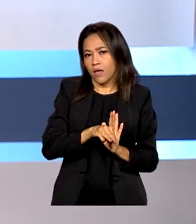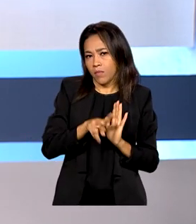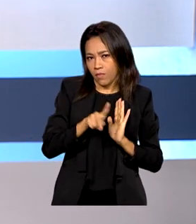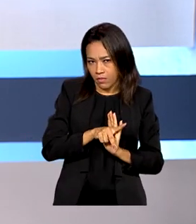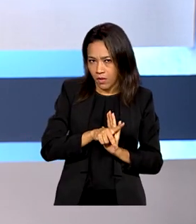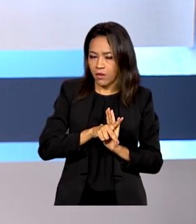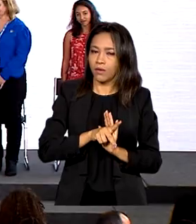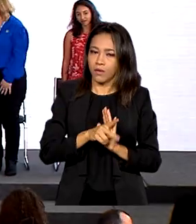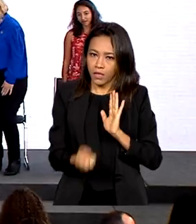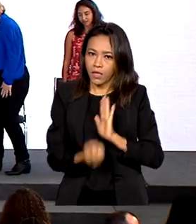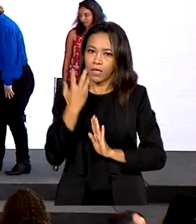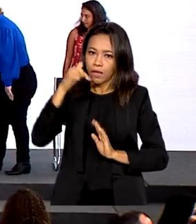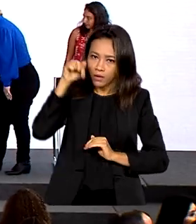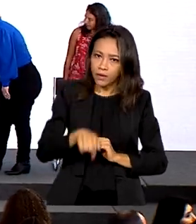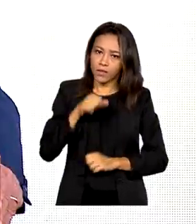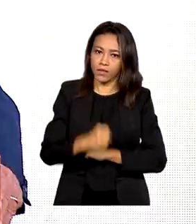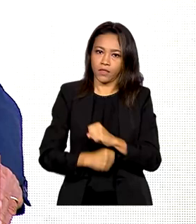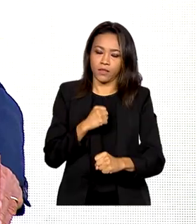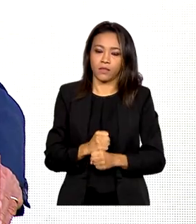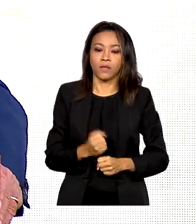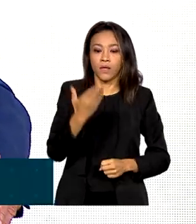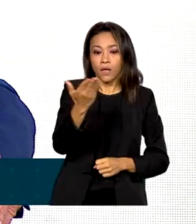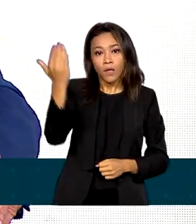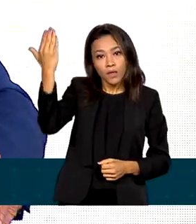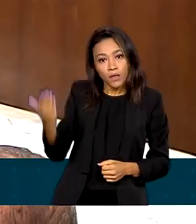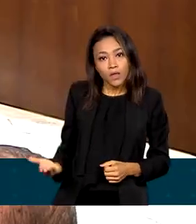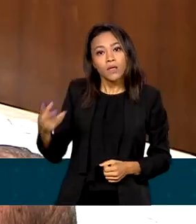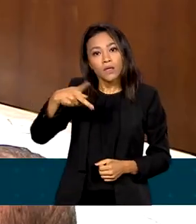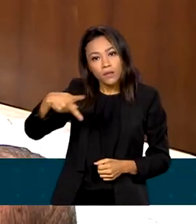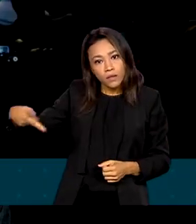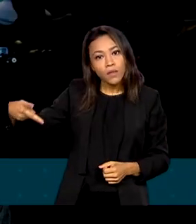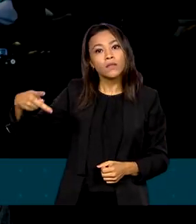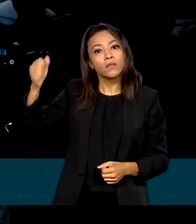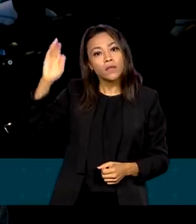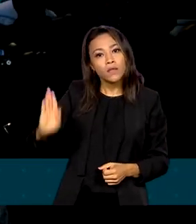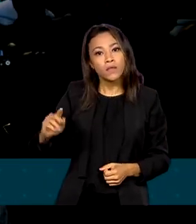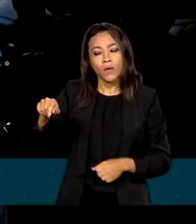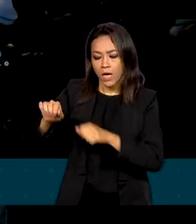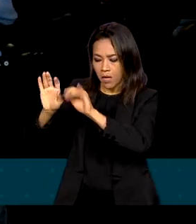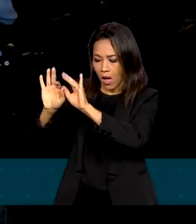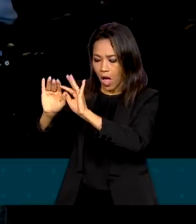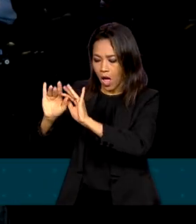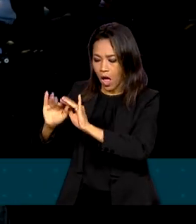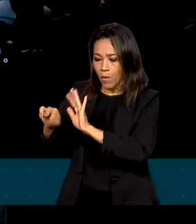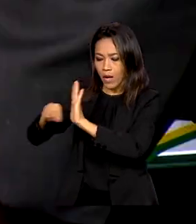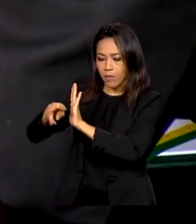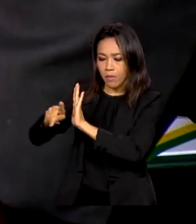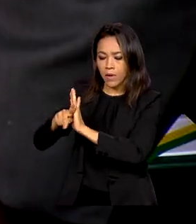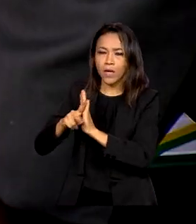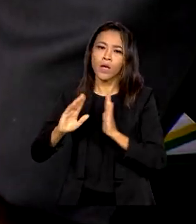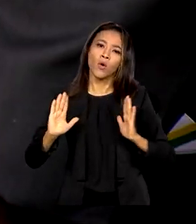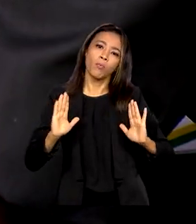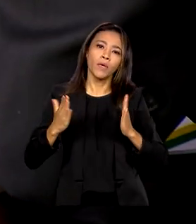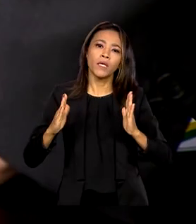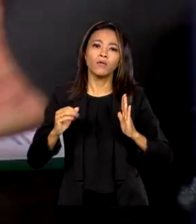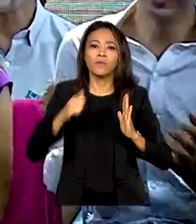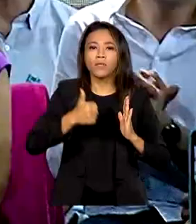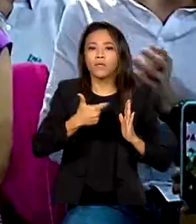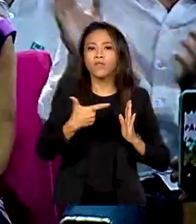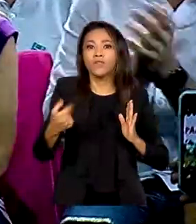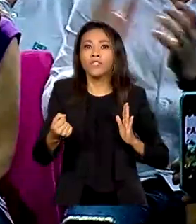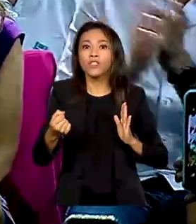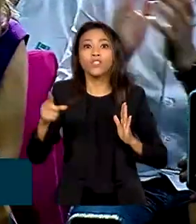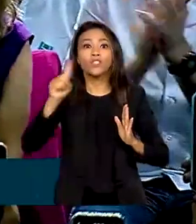neste ano. O presidente da República edita medidas provisórias com validade de até 120 dias.